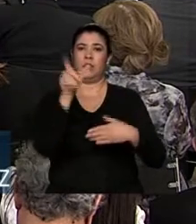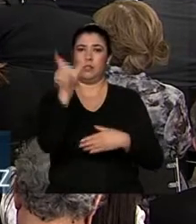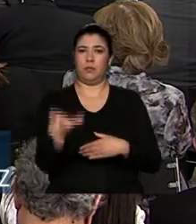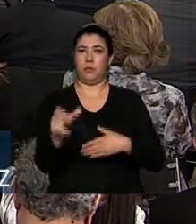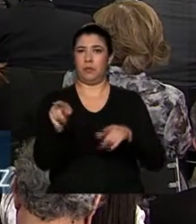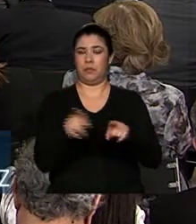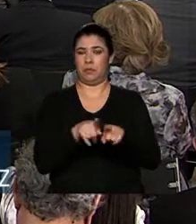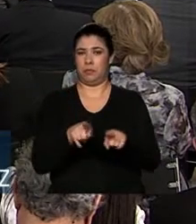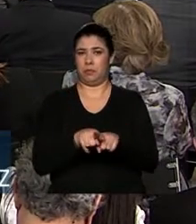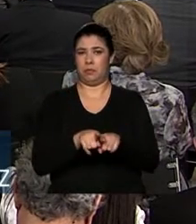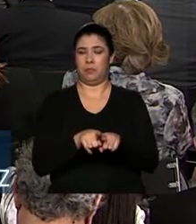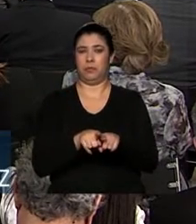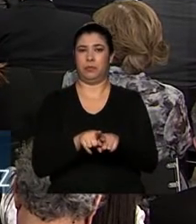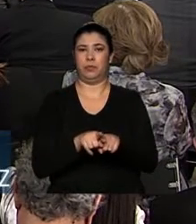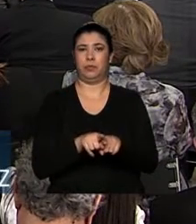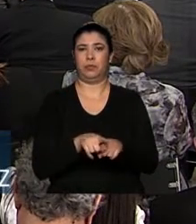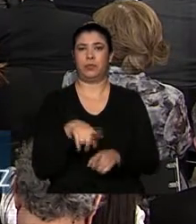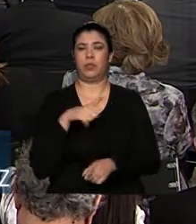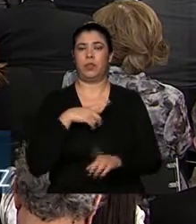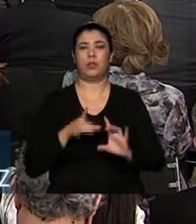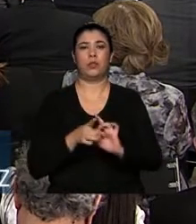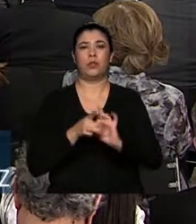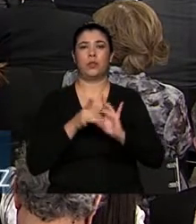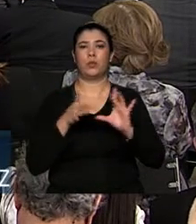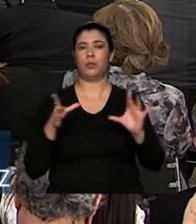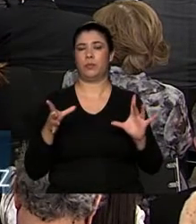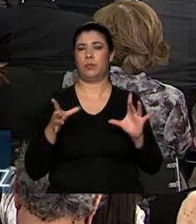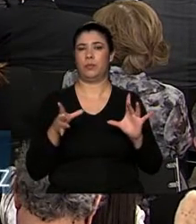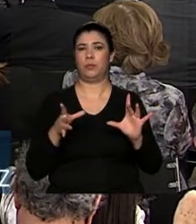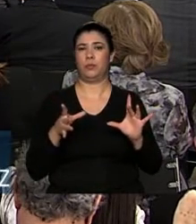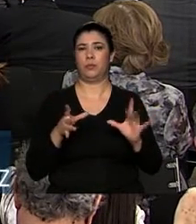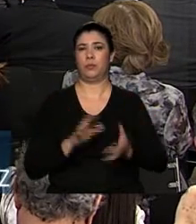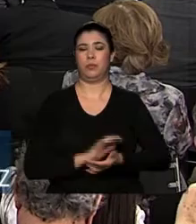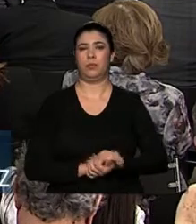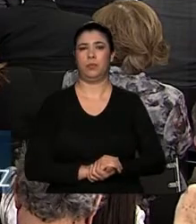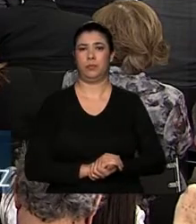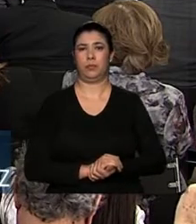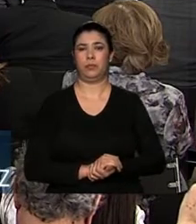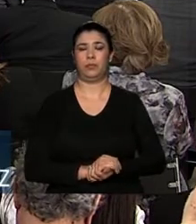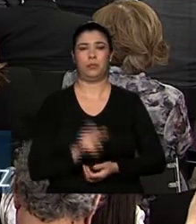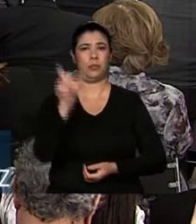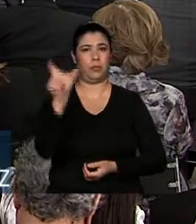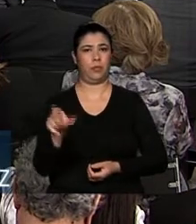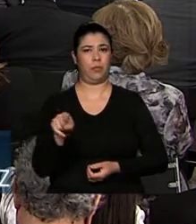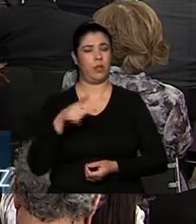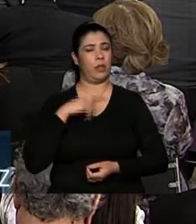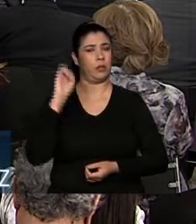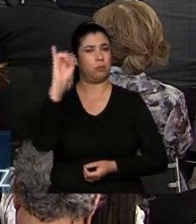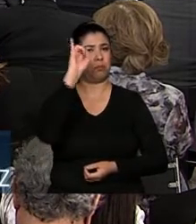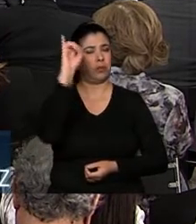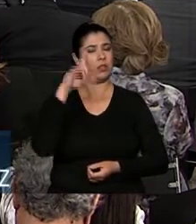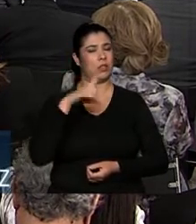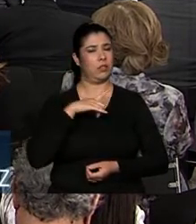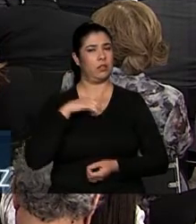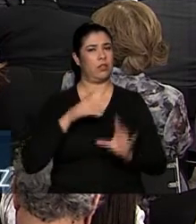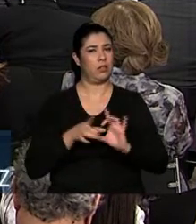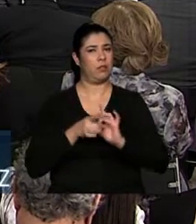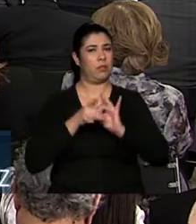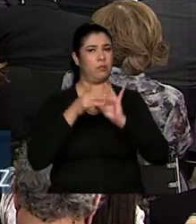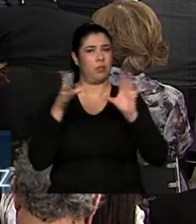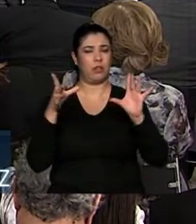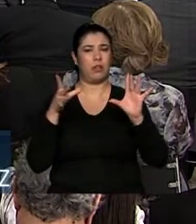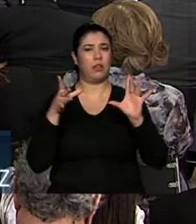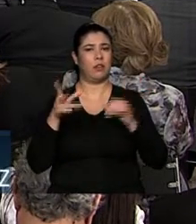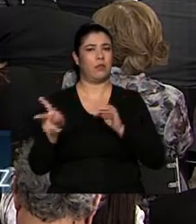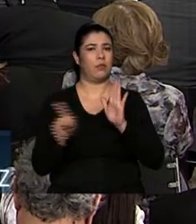pela disposição que é fundamental que se tenha em relação ao